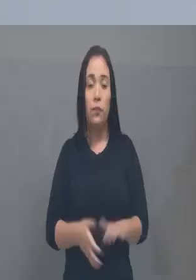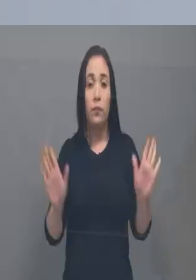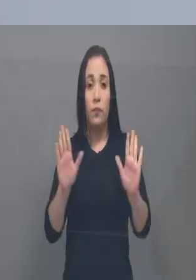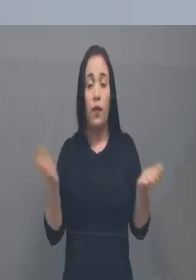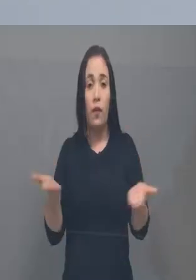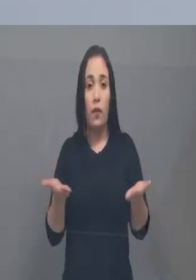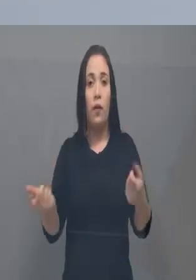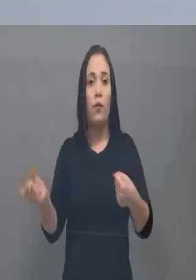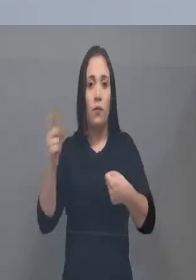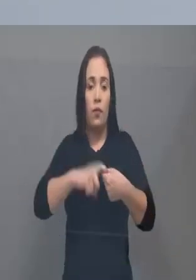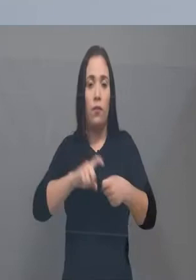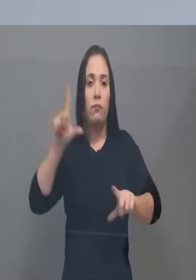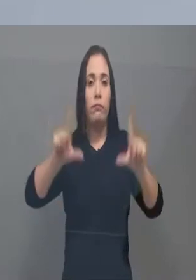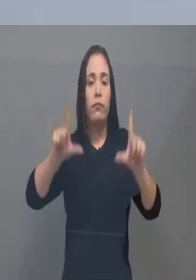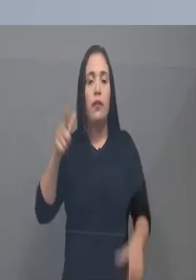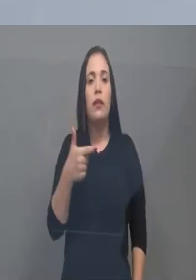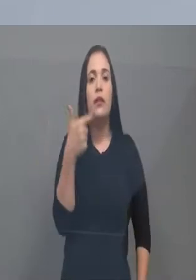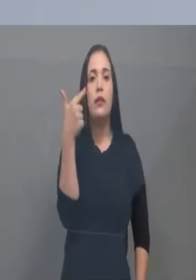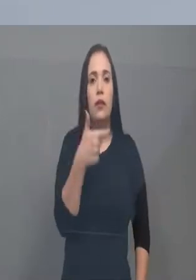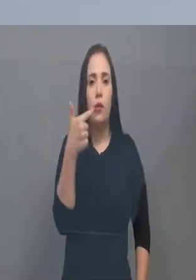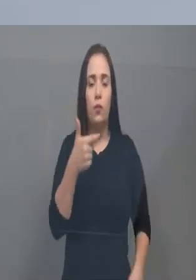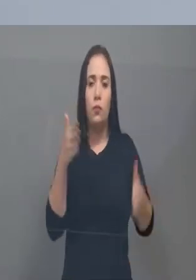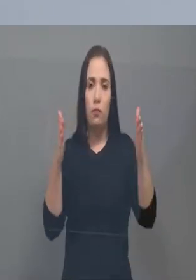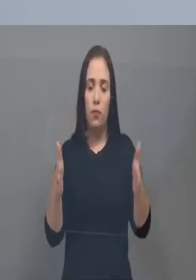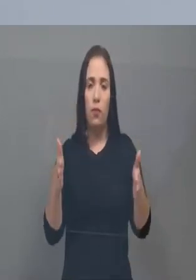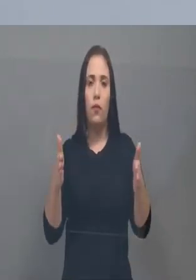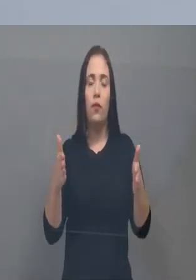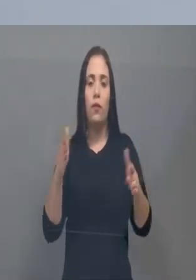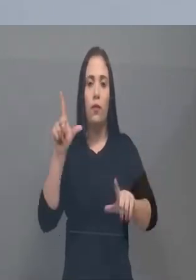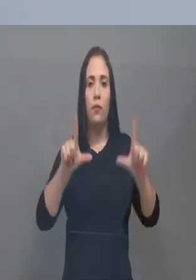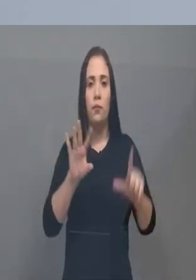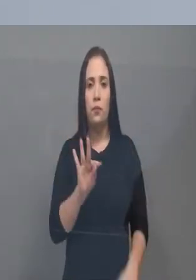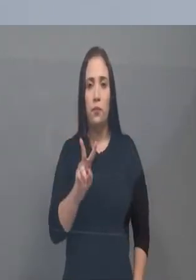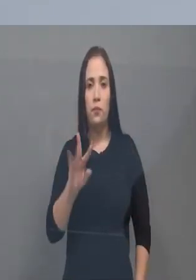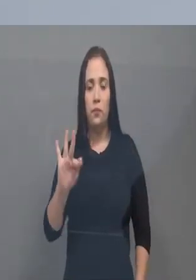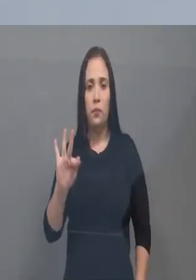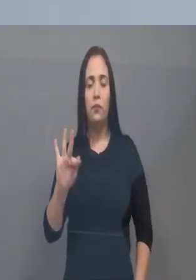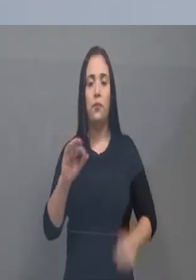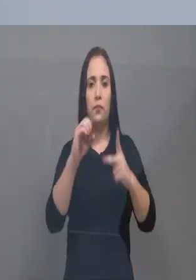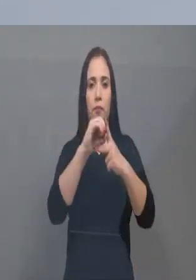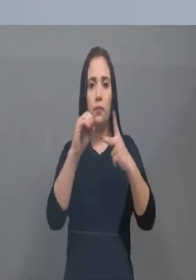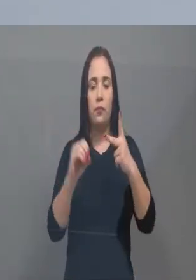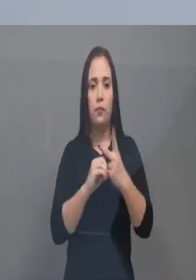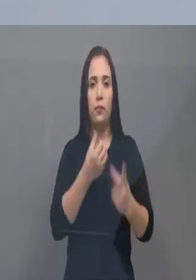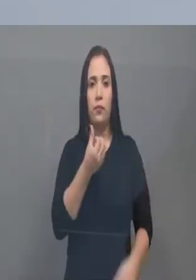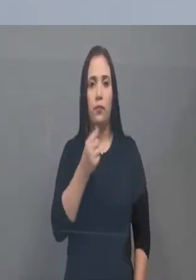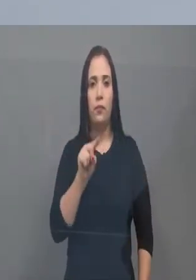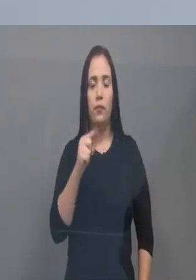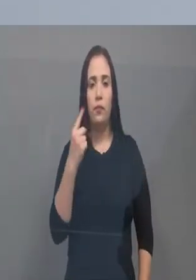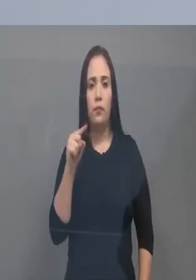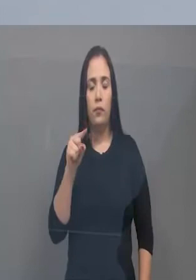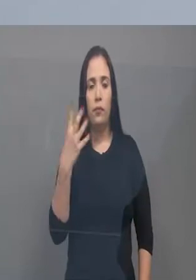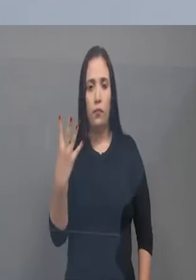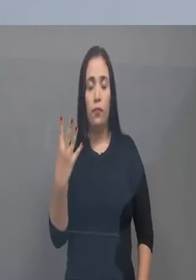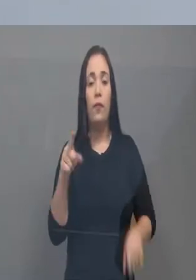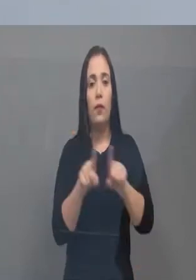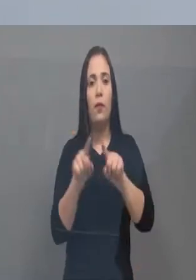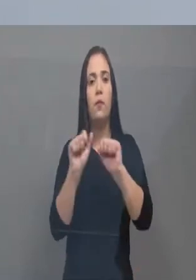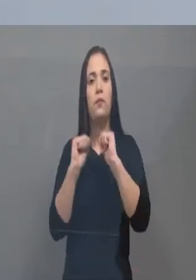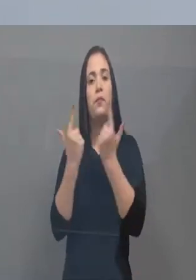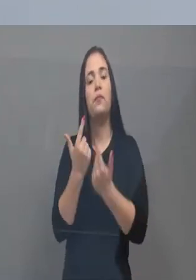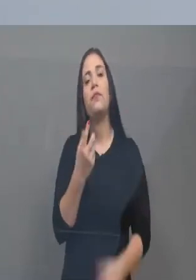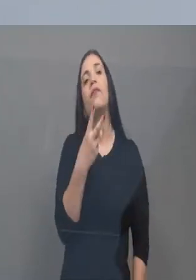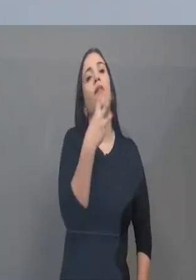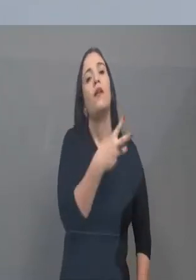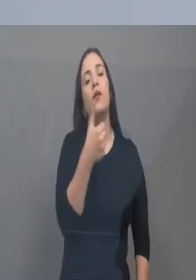Estamos de volta agora com o segundo bloco do nosso programa Pela Ordem, na sua TV Fortaleza, canal 61.4, e na sua TV